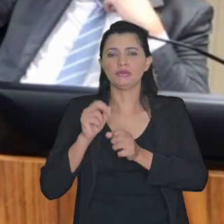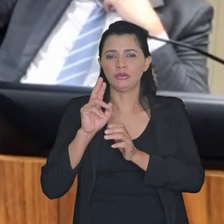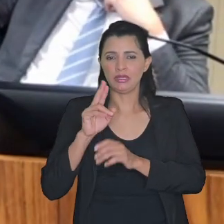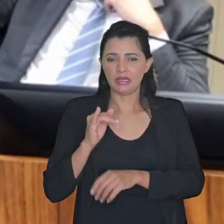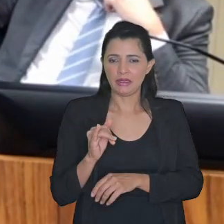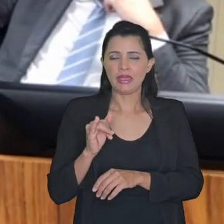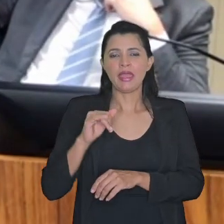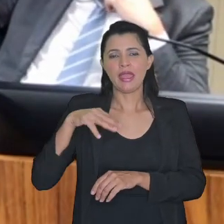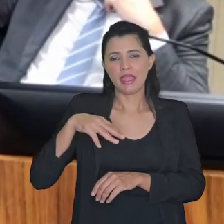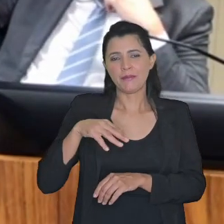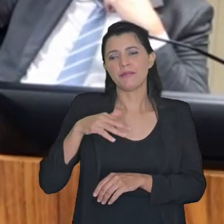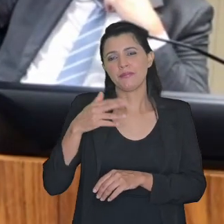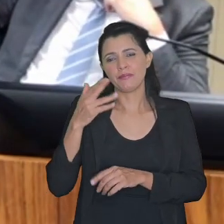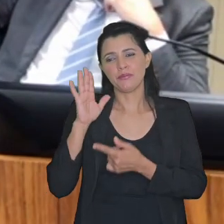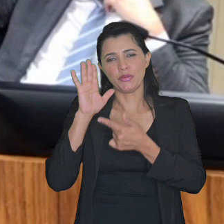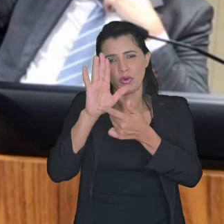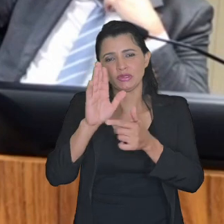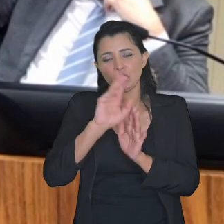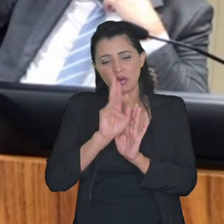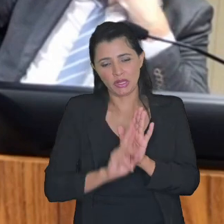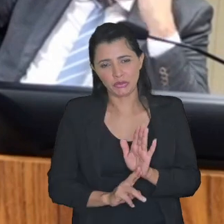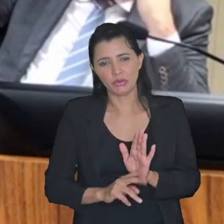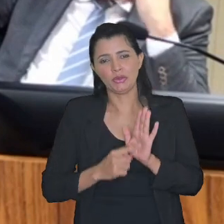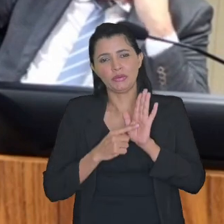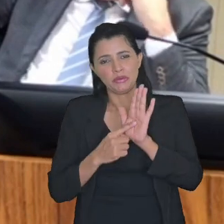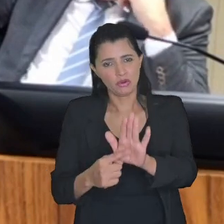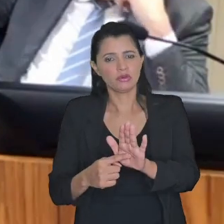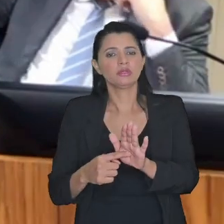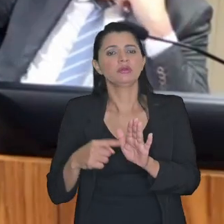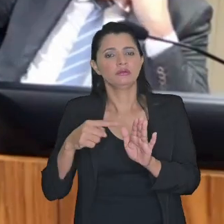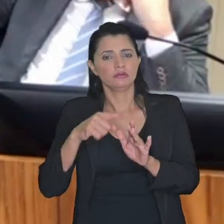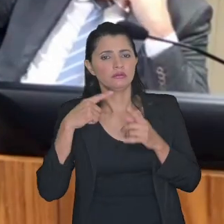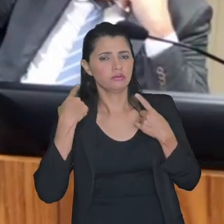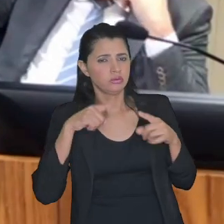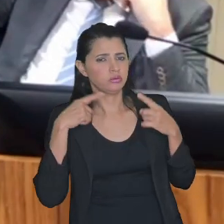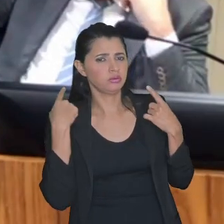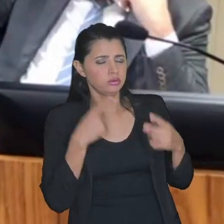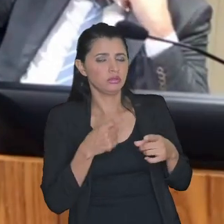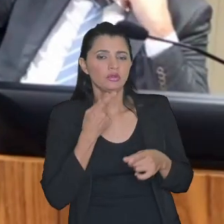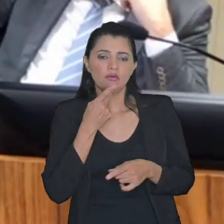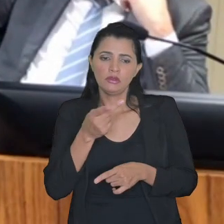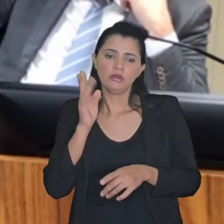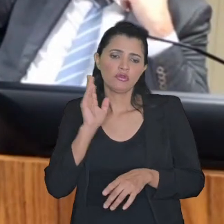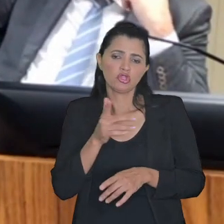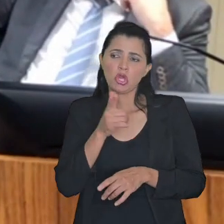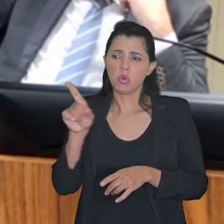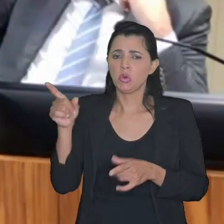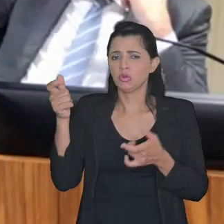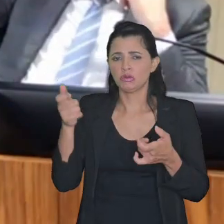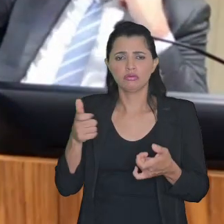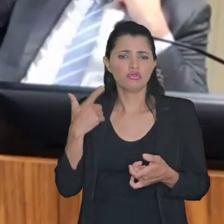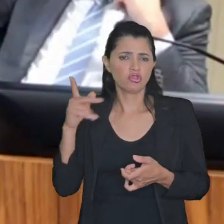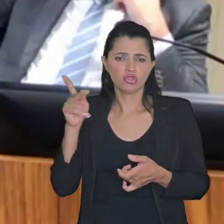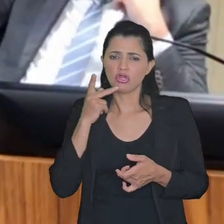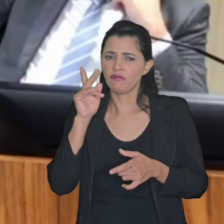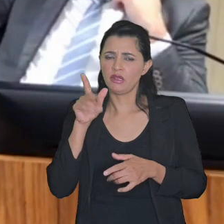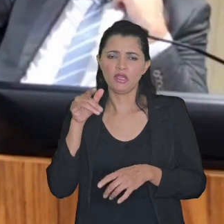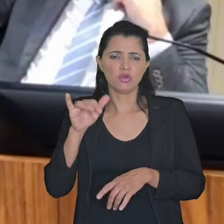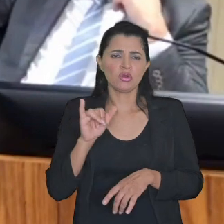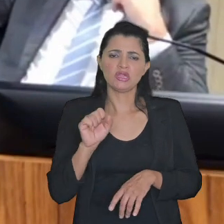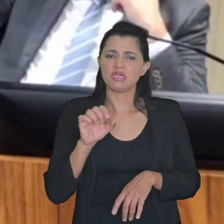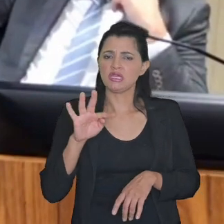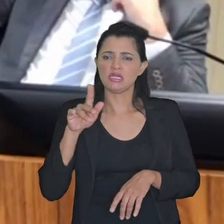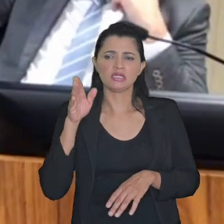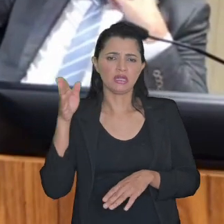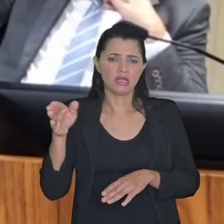claramente muito embora seja um relatório absolutamente criticável estou falando isso aqui porque já falei em outras oportunidades no próprio INSPER